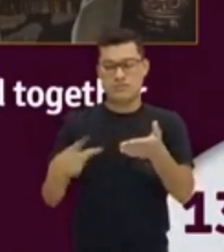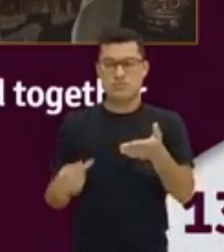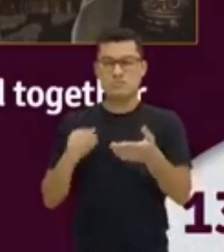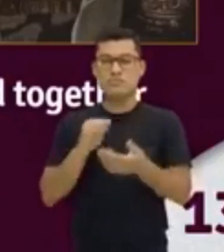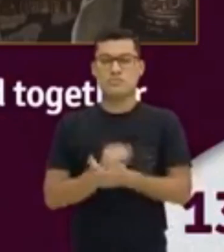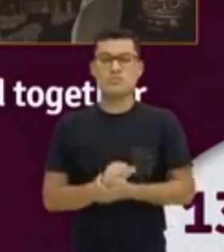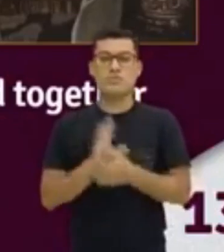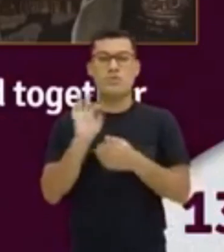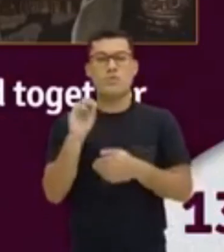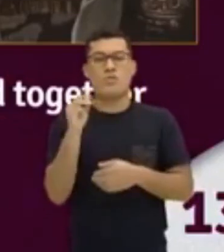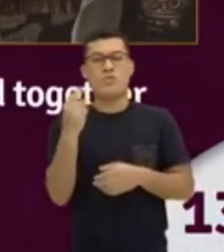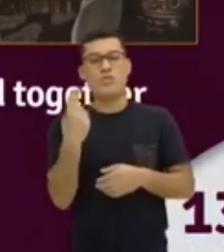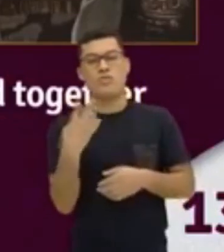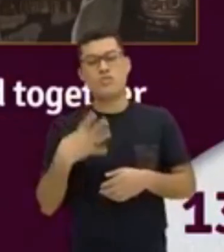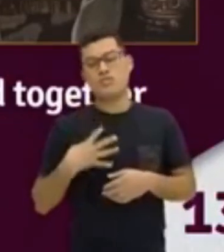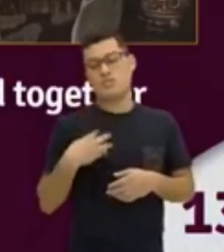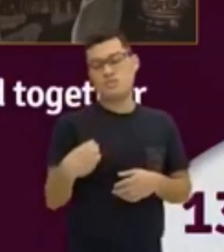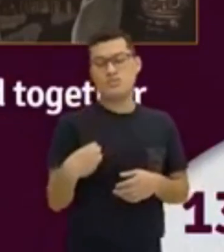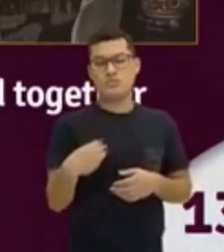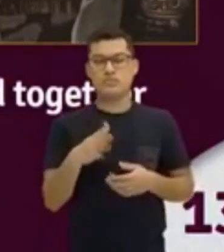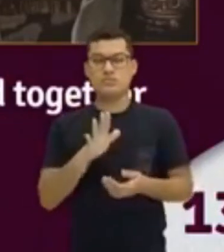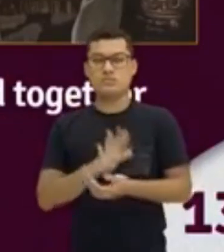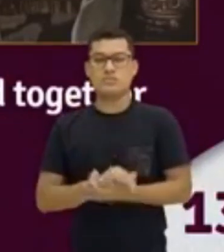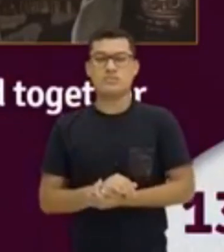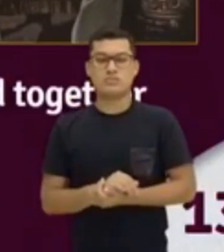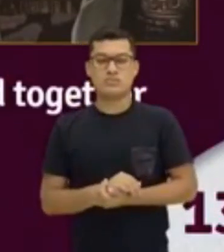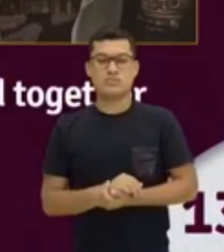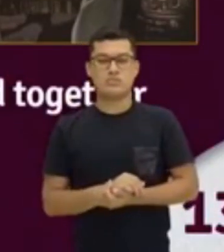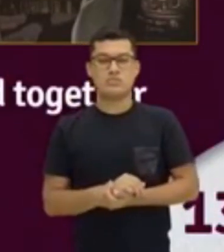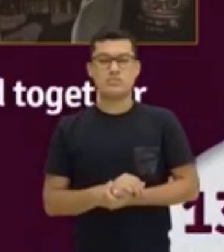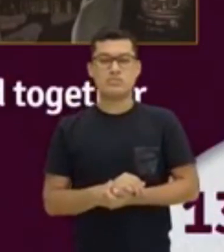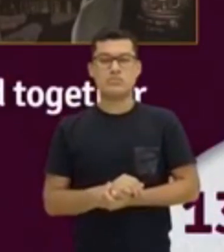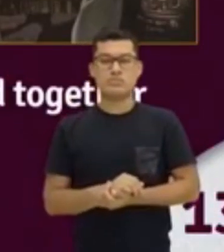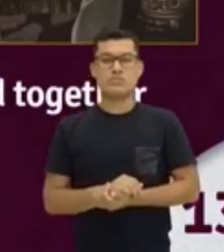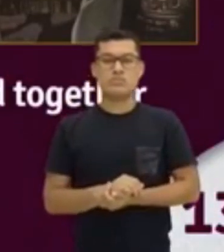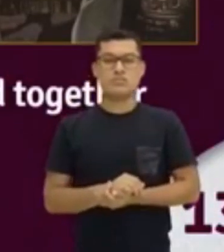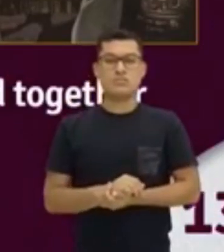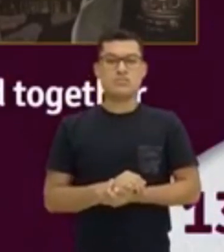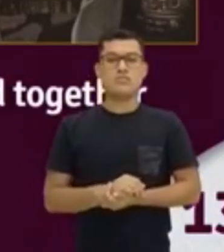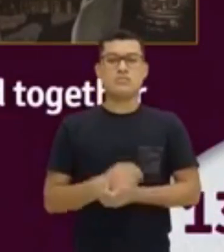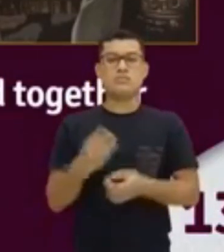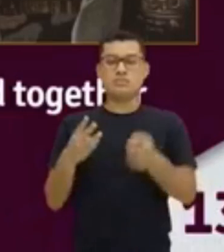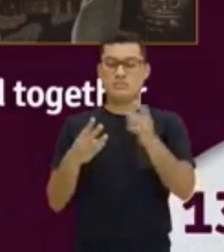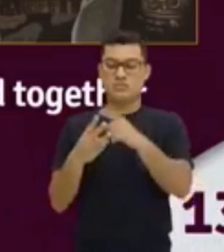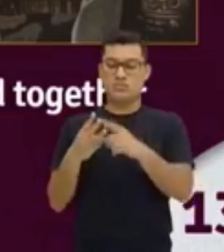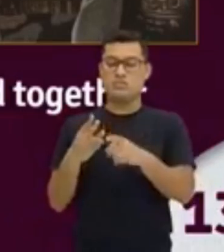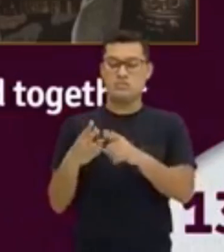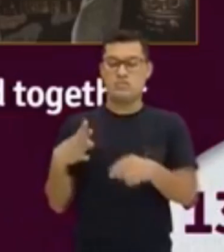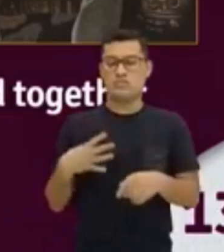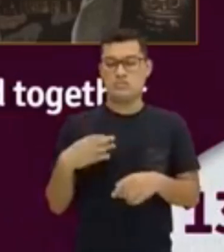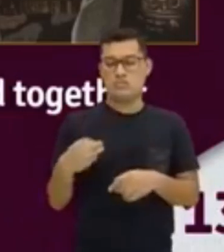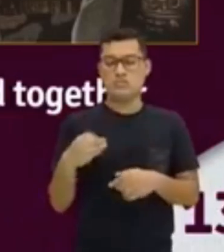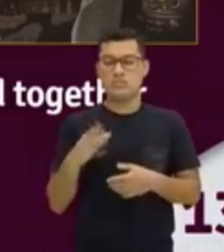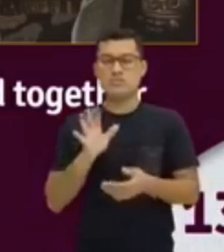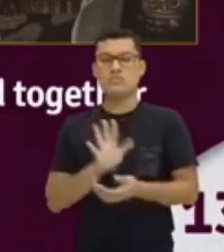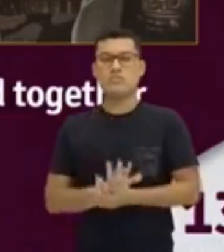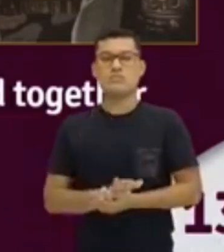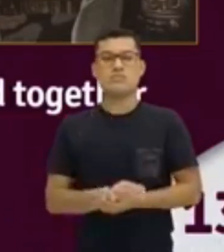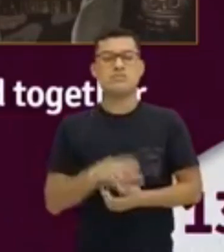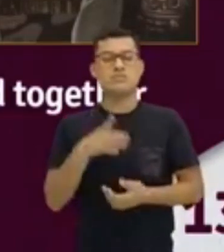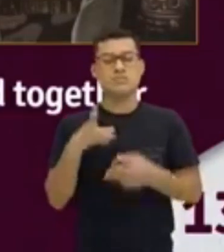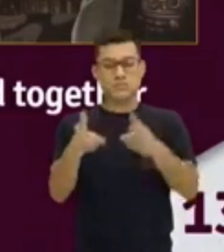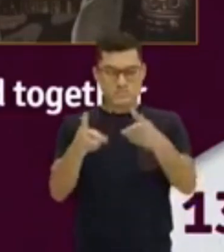ou filhos deles. A Susana, Judith e o Han. Então, a gente